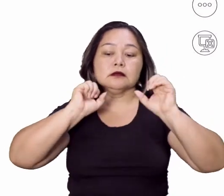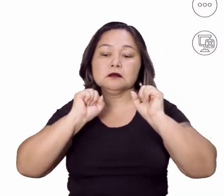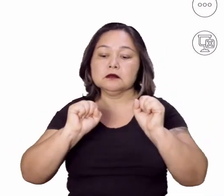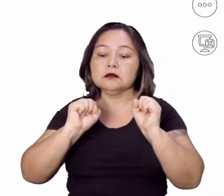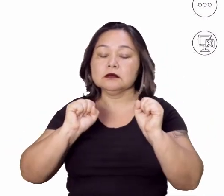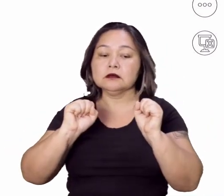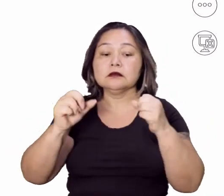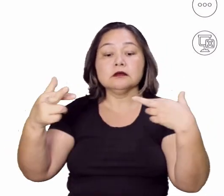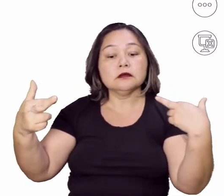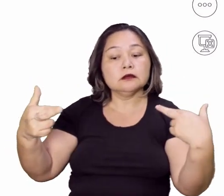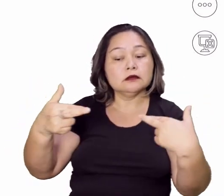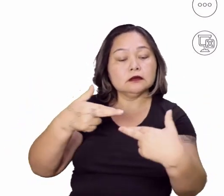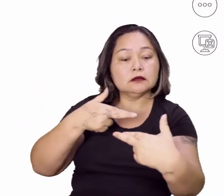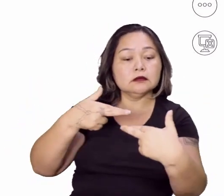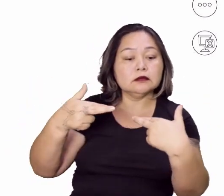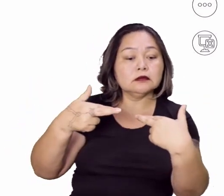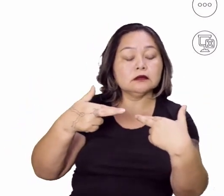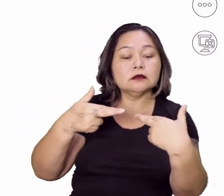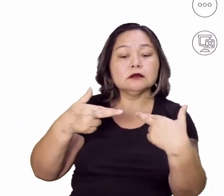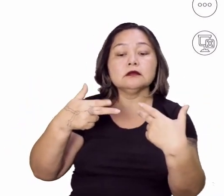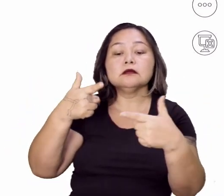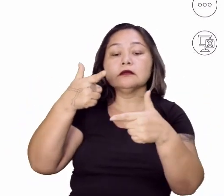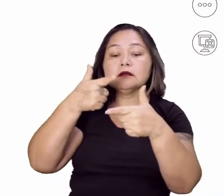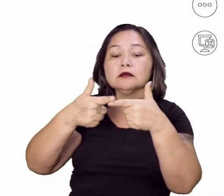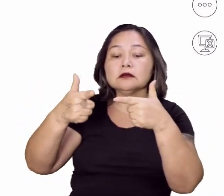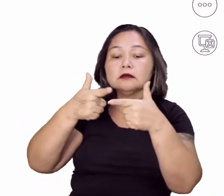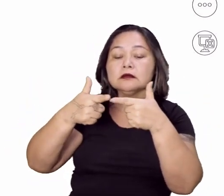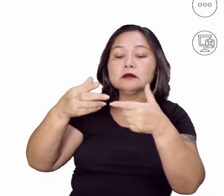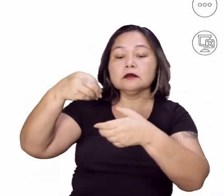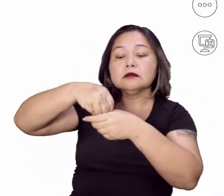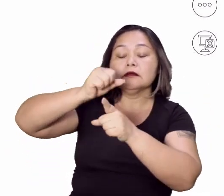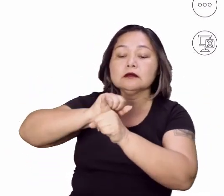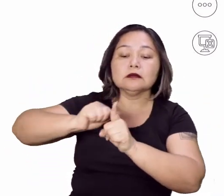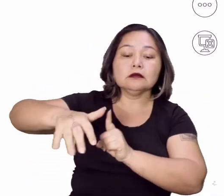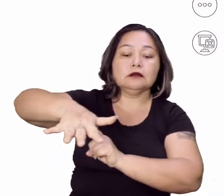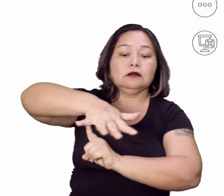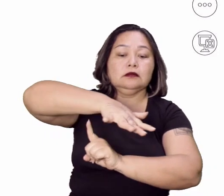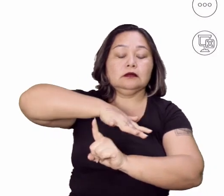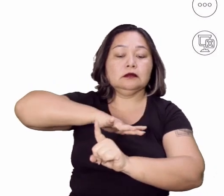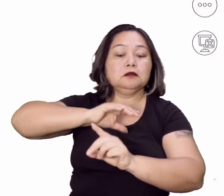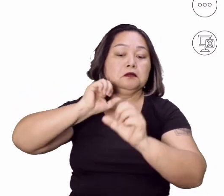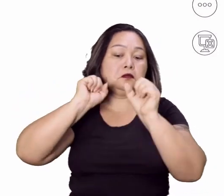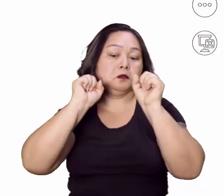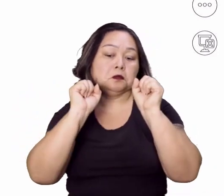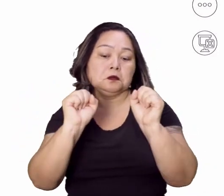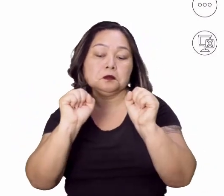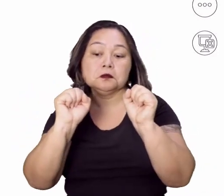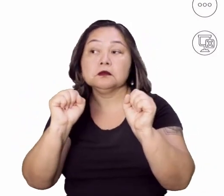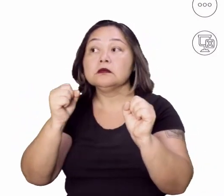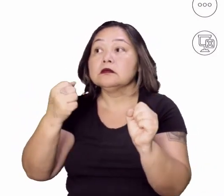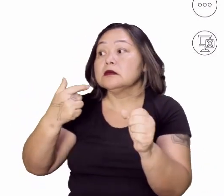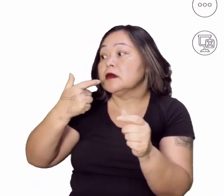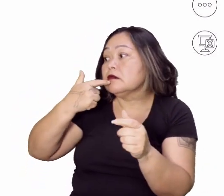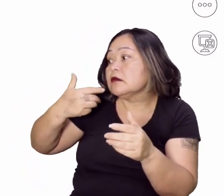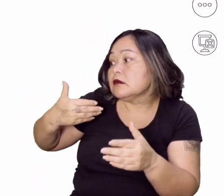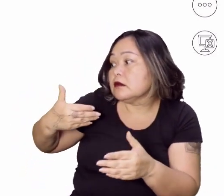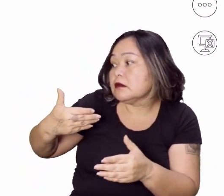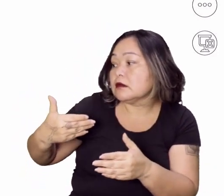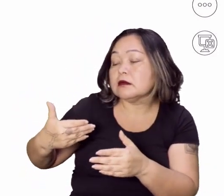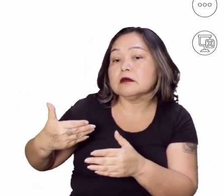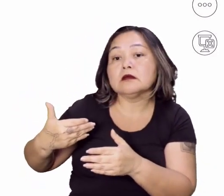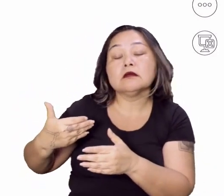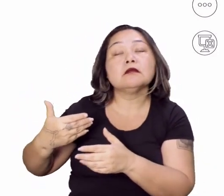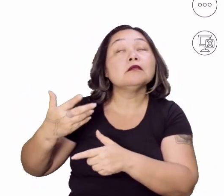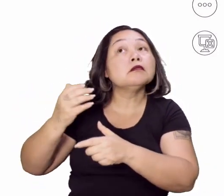vir relacionada a um conflito que está acontecendo na sociedade. Pode ser um conflito recente, pode ser um